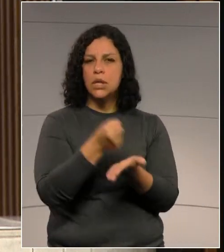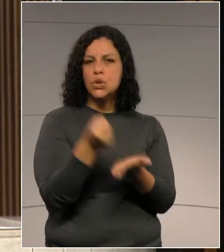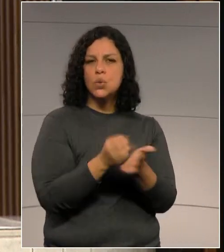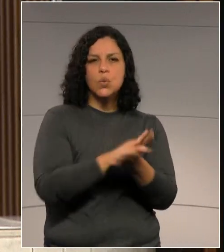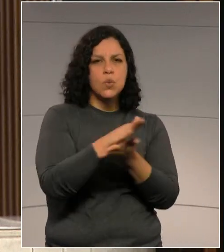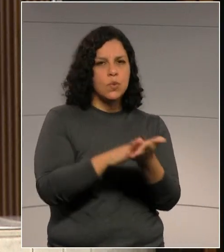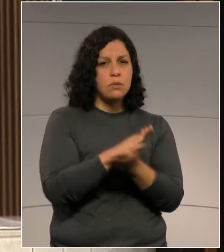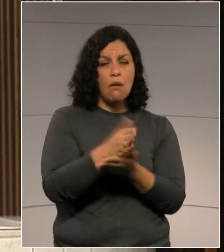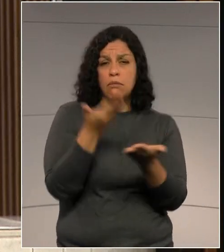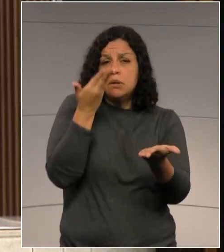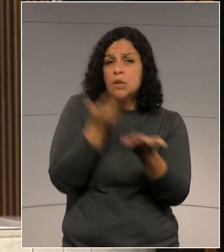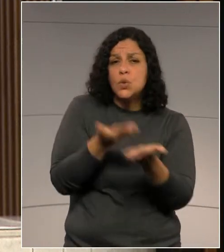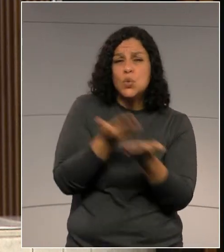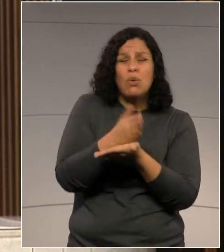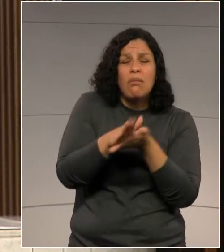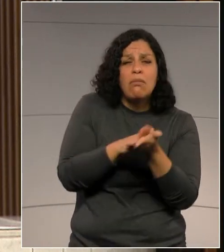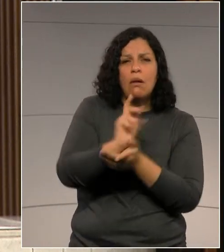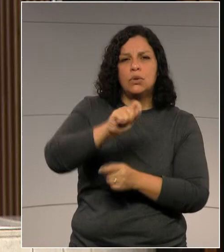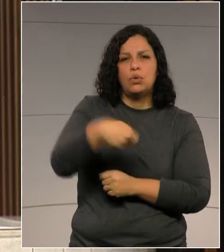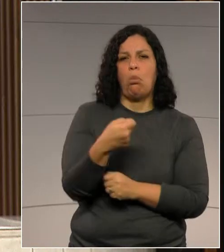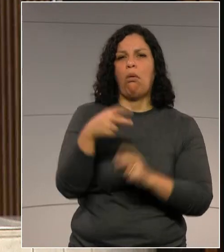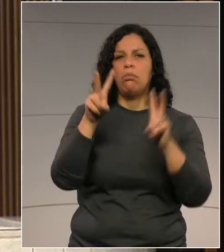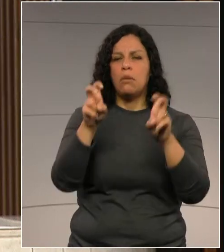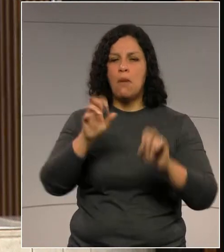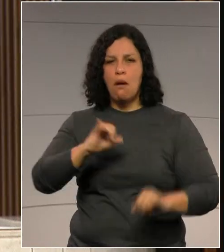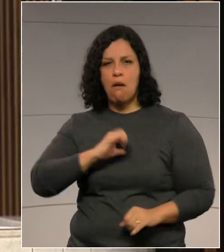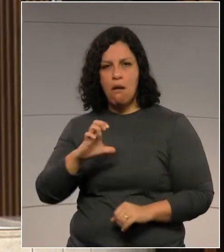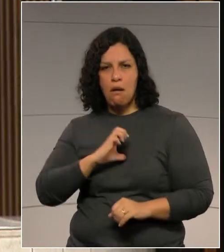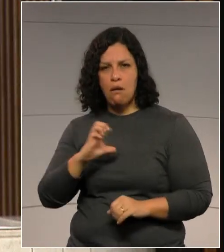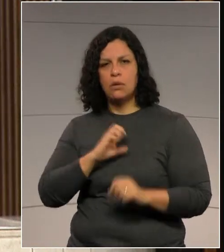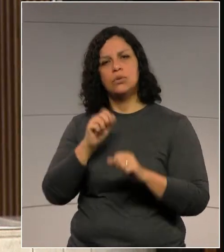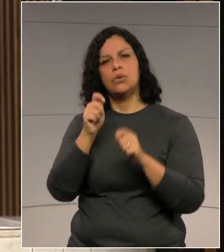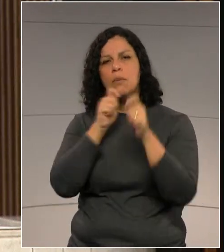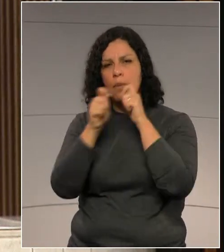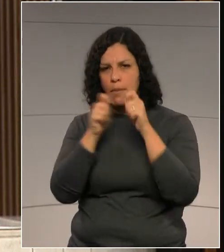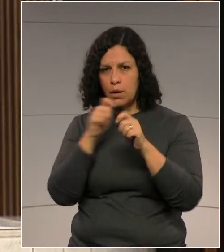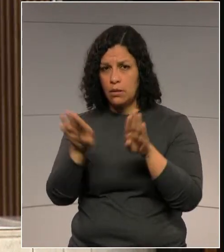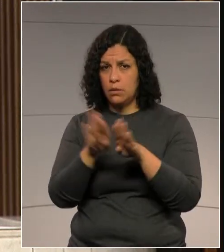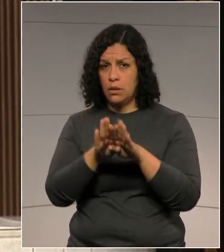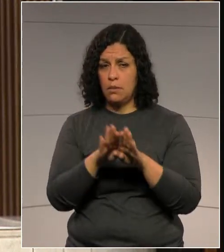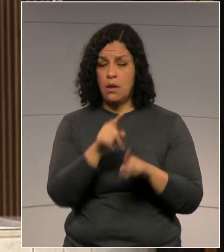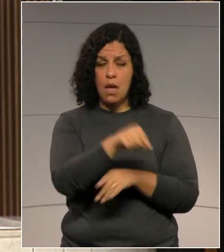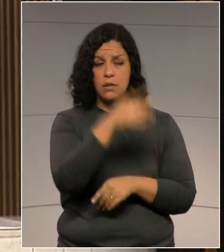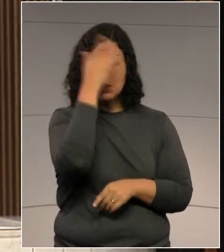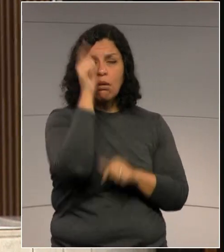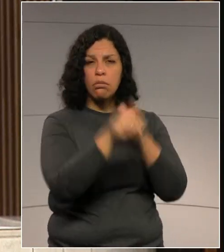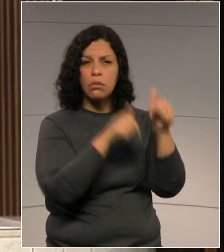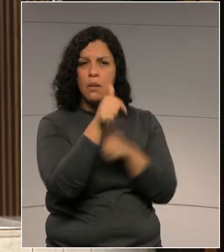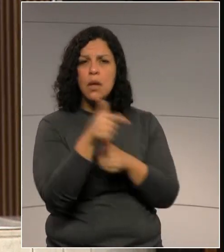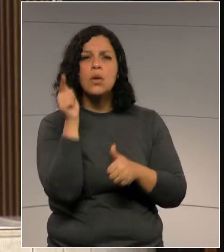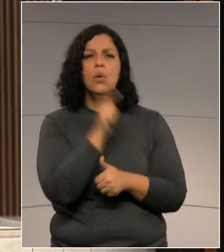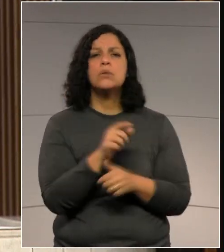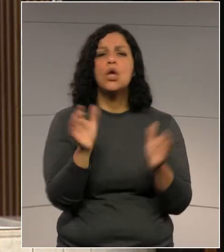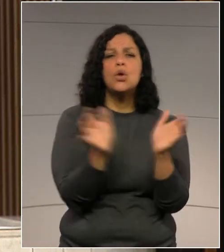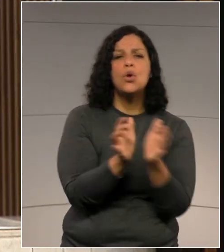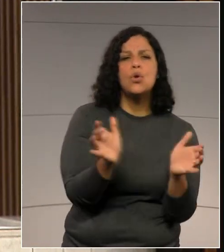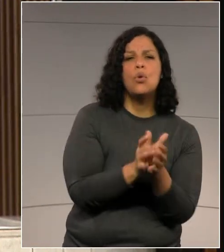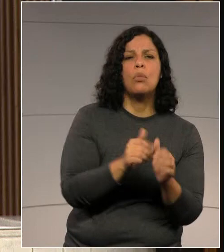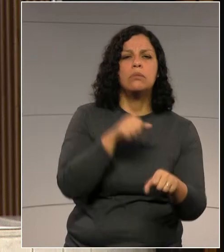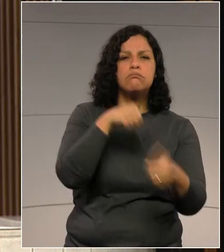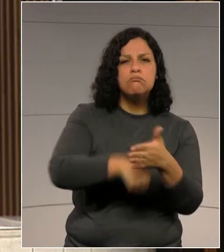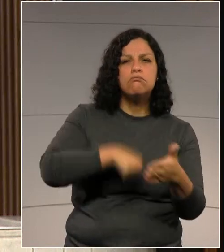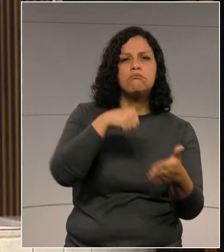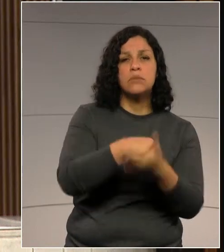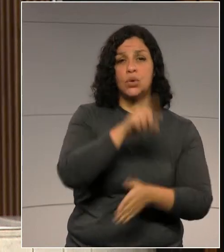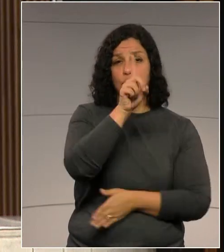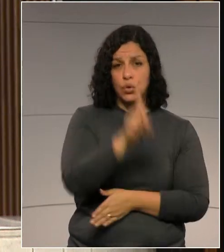e sem estudos sobre a ética jornalística, a exclusão do direito do trabalhador de lutar coletivamente por direitos,